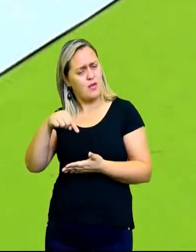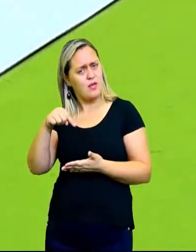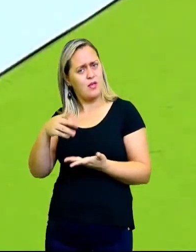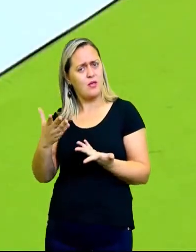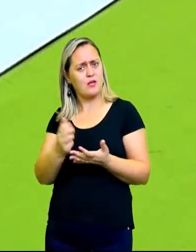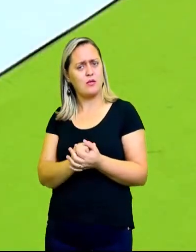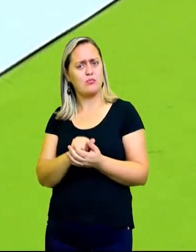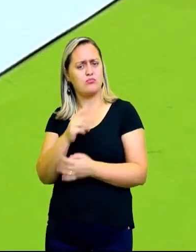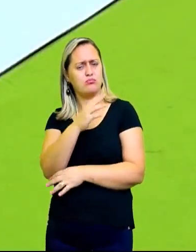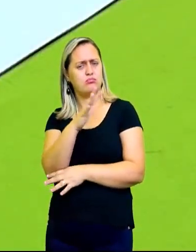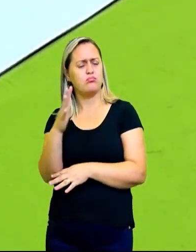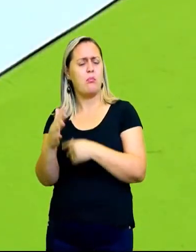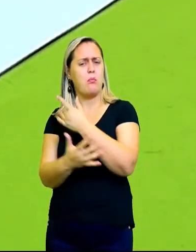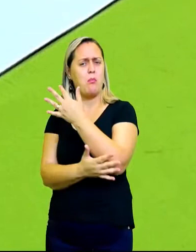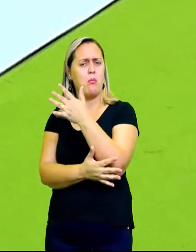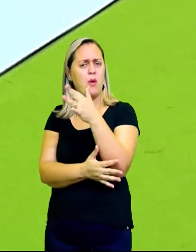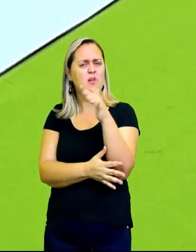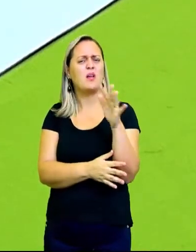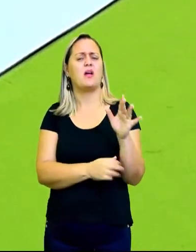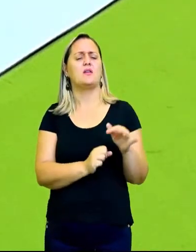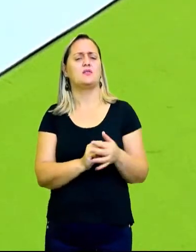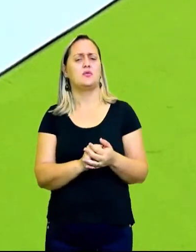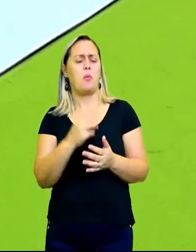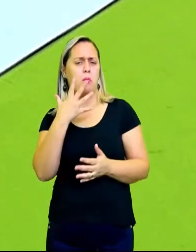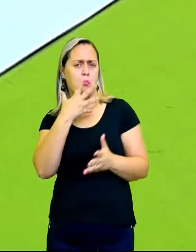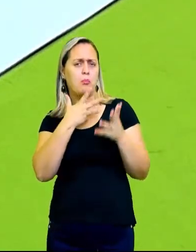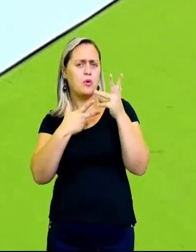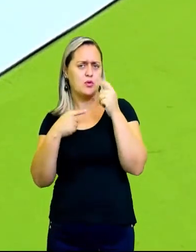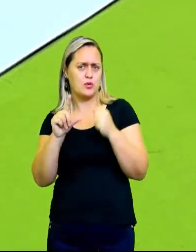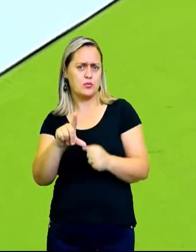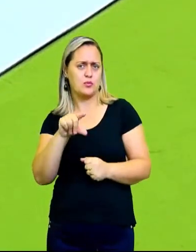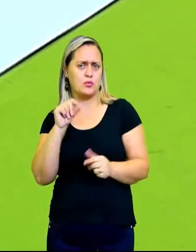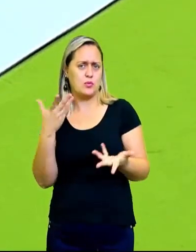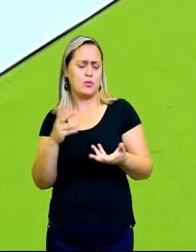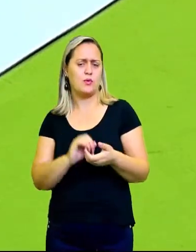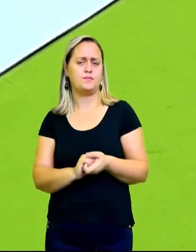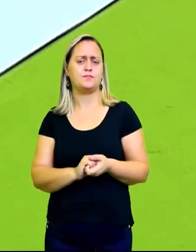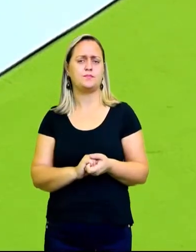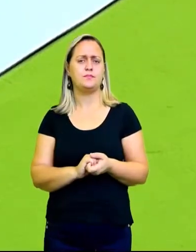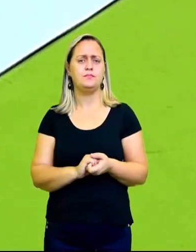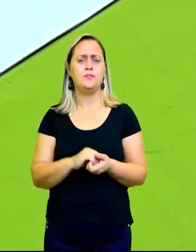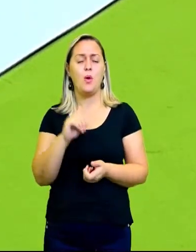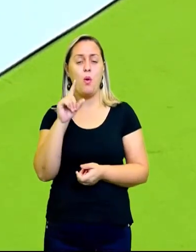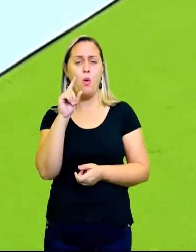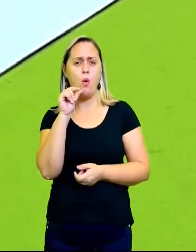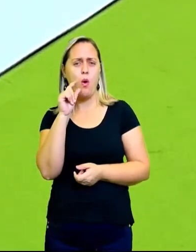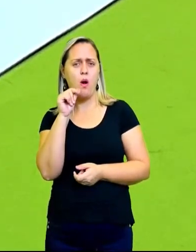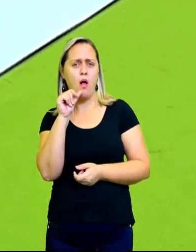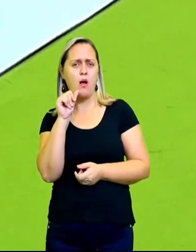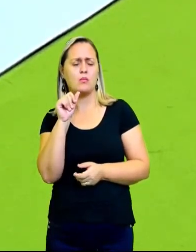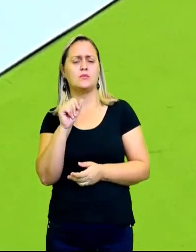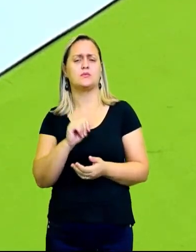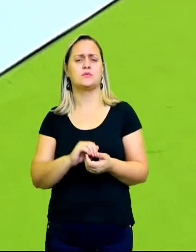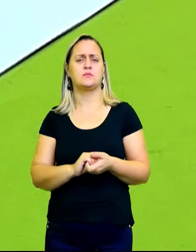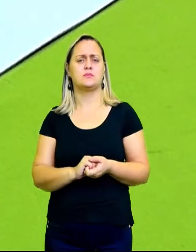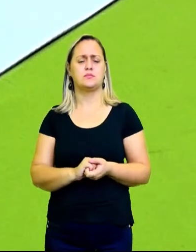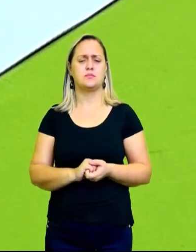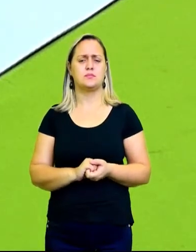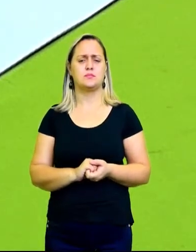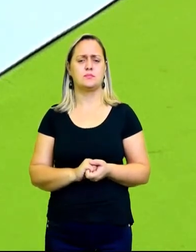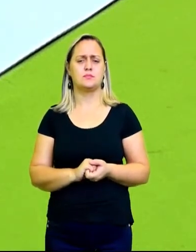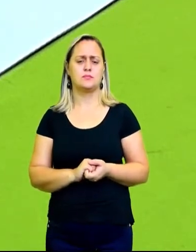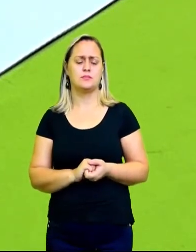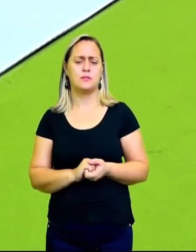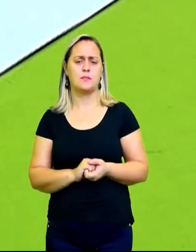vou, tá, uma paisagem, montanhas. Então vou aqui, com lápis bem leve. Às vezes vai ficar até ruim de você ver aí, mas eu vou tentar